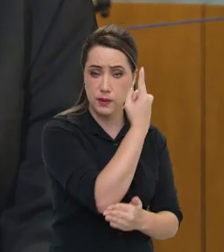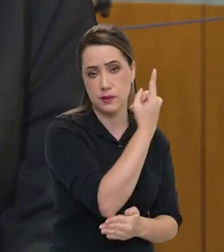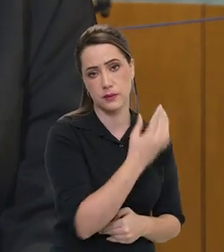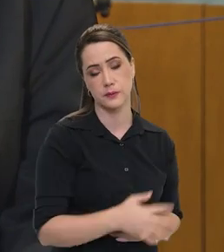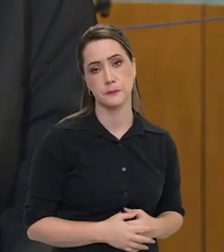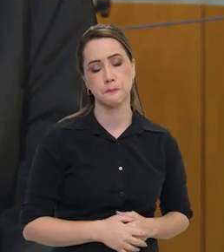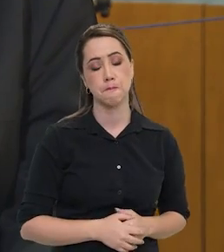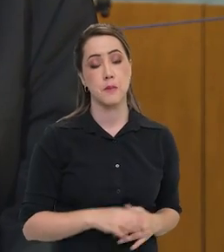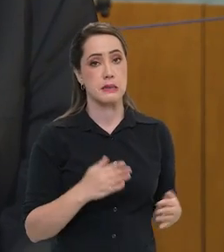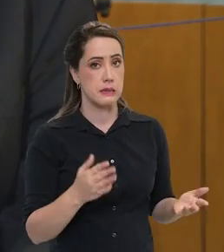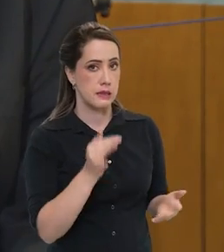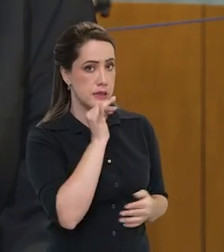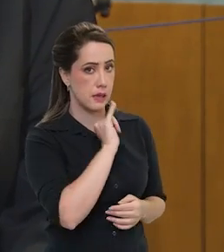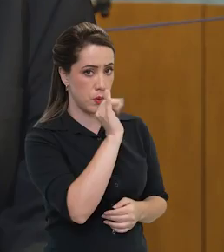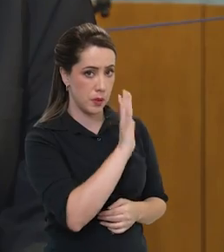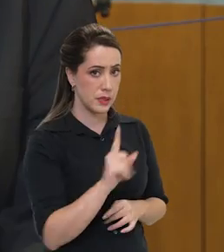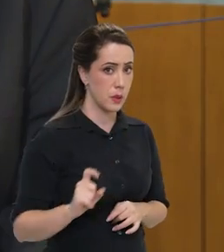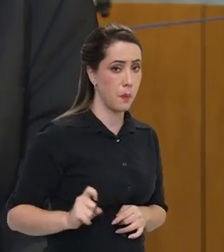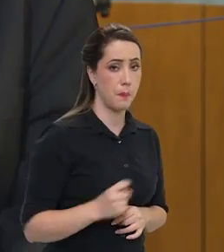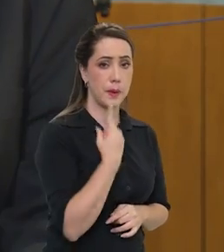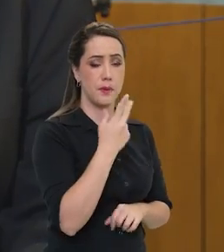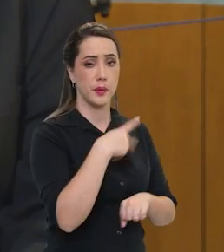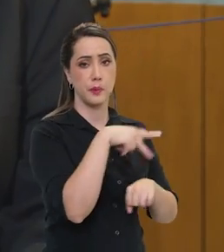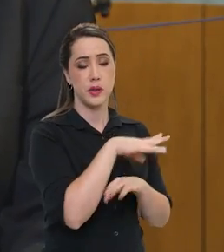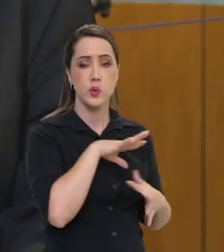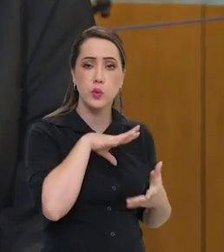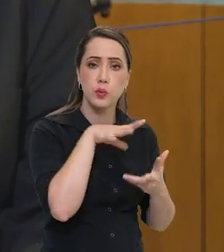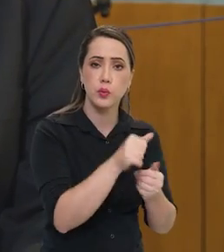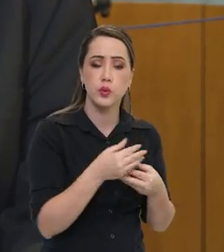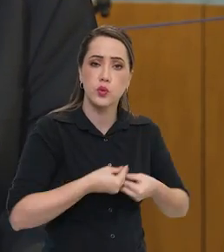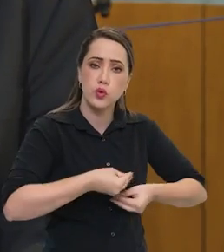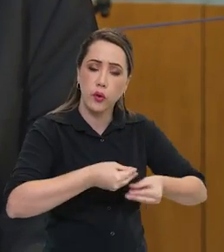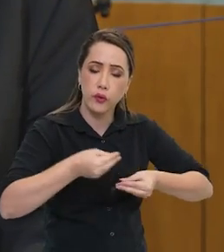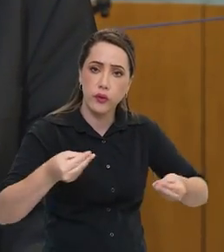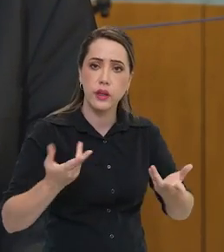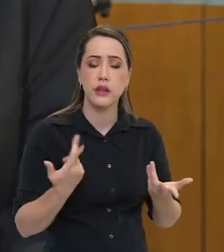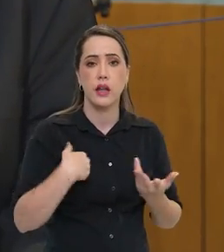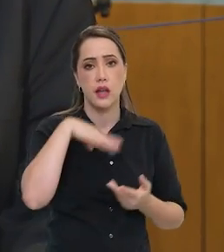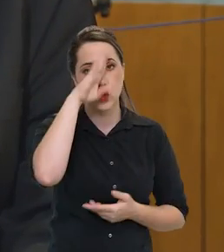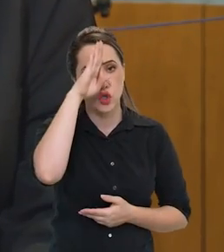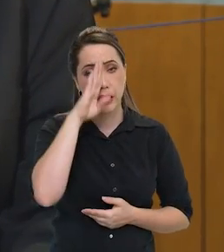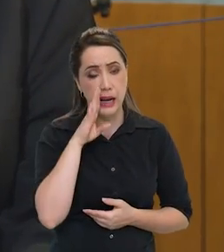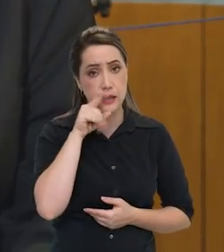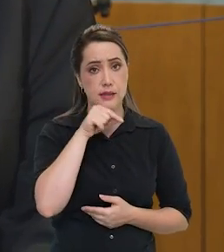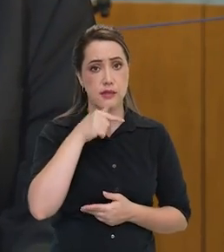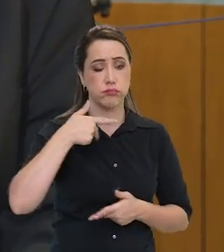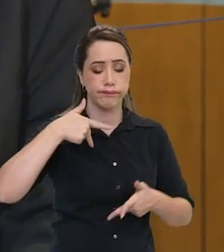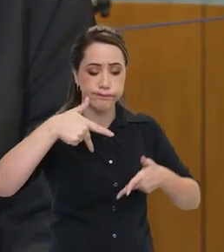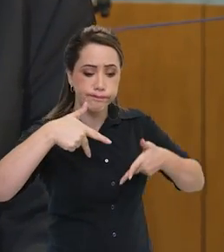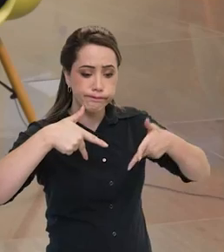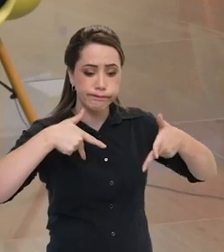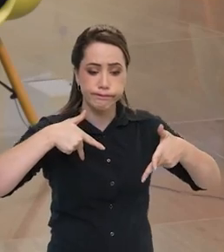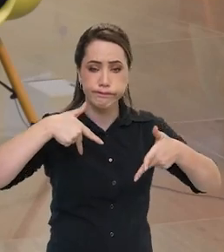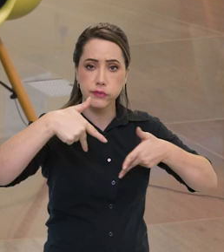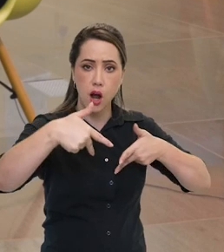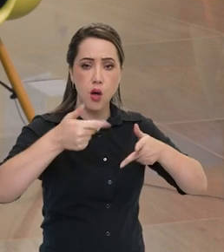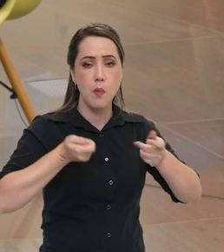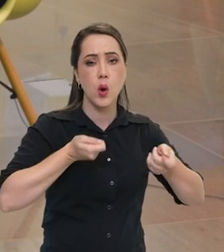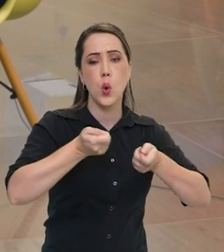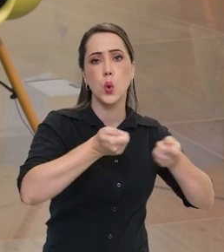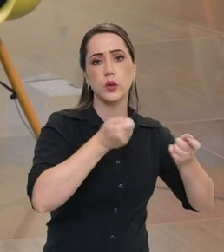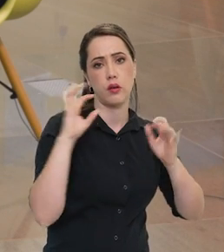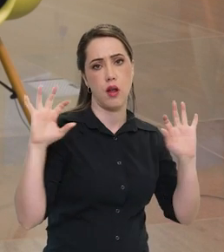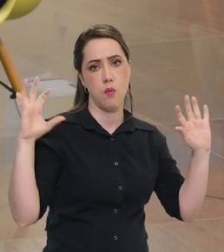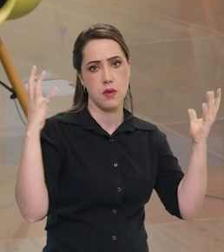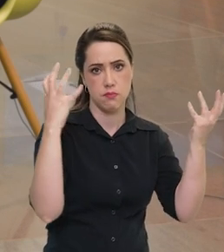Então o Brasil foi o primeiro país do mundo, o país líder no mundo, na distribuição gratuita de imagens para